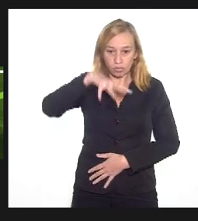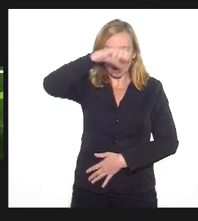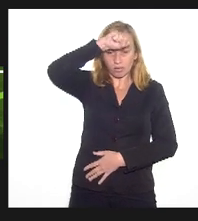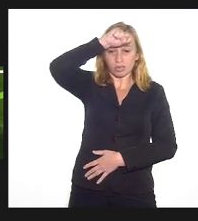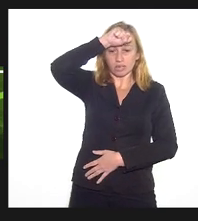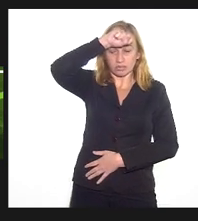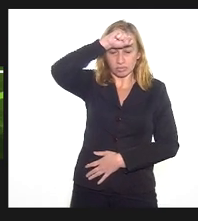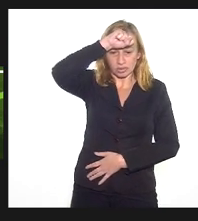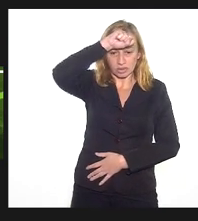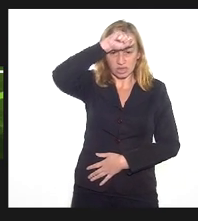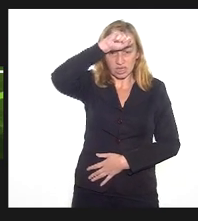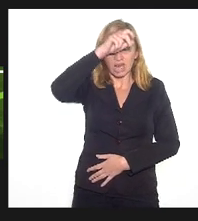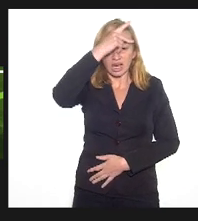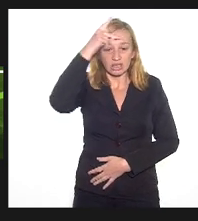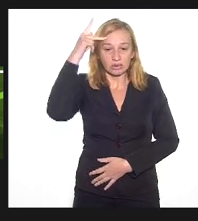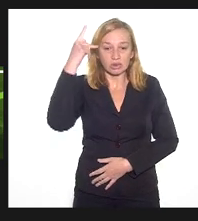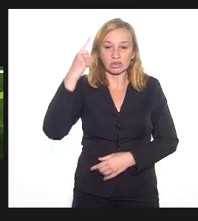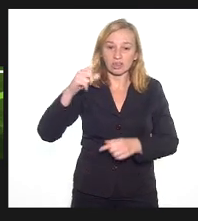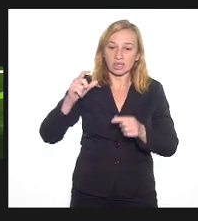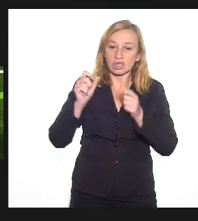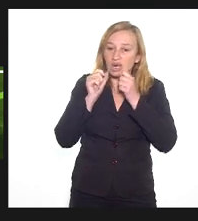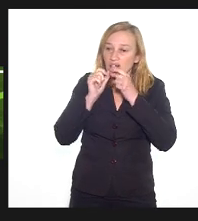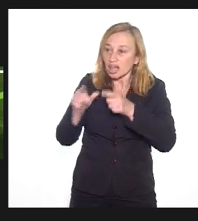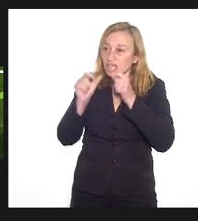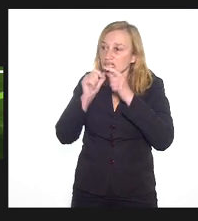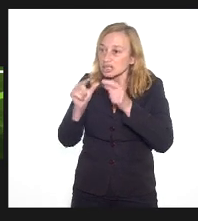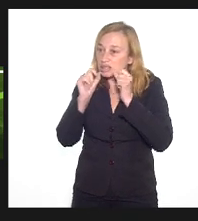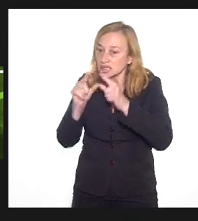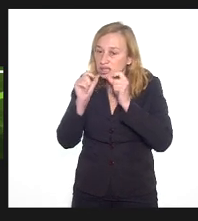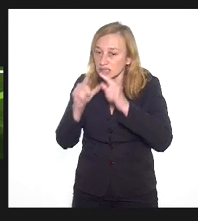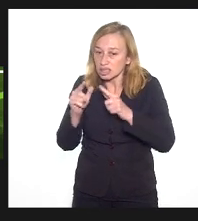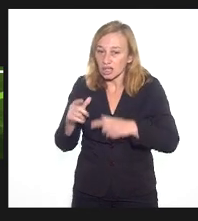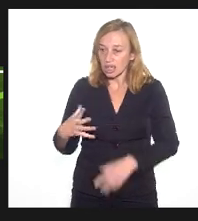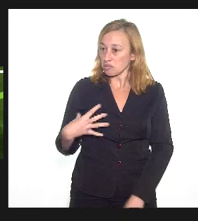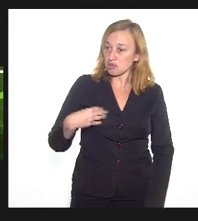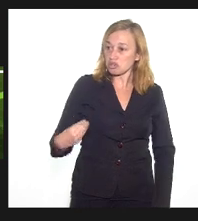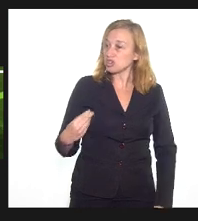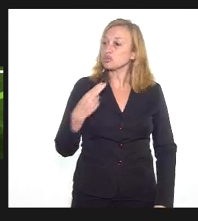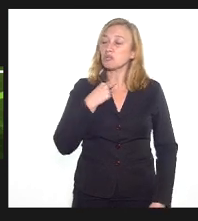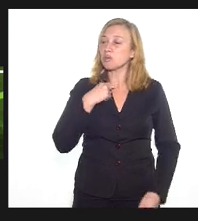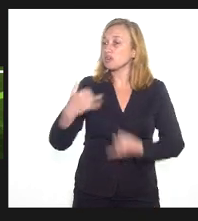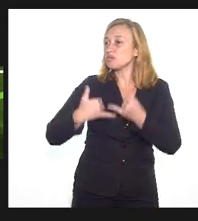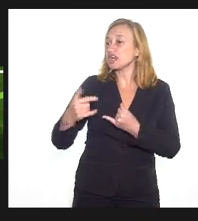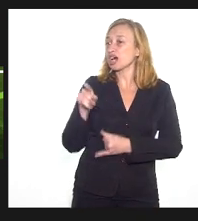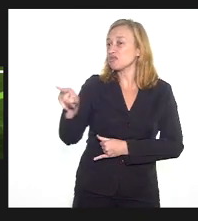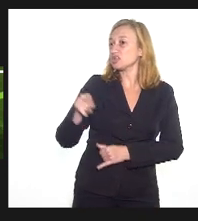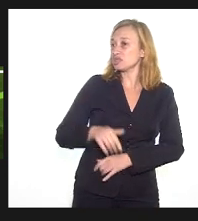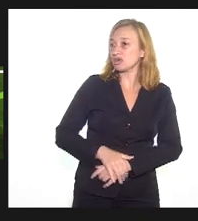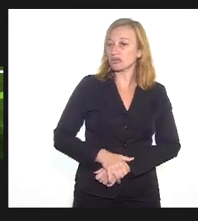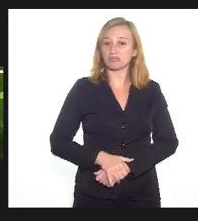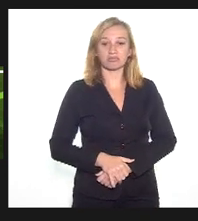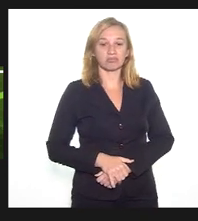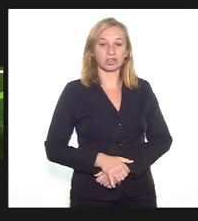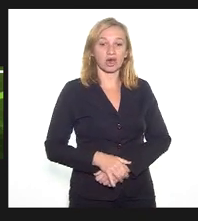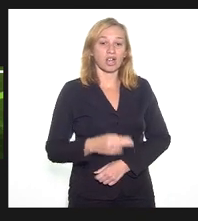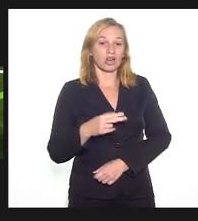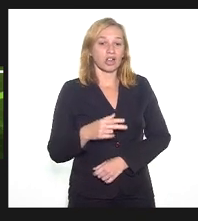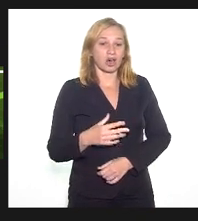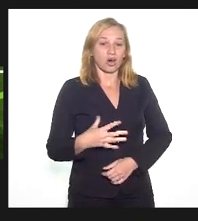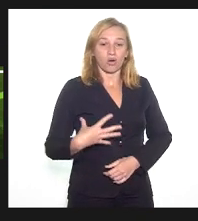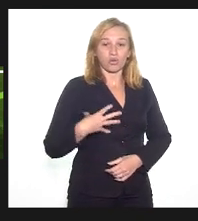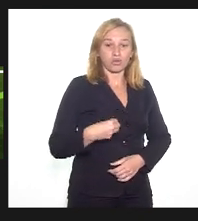e aí as pessoas começavam a agredir a gente na pessoalidade, como meu filho não pode brincar com o filho de Totinho, o filho da